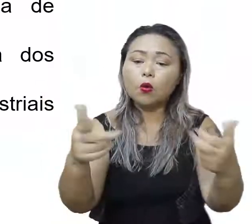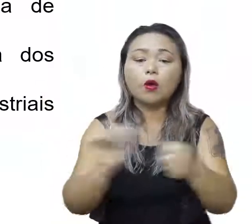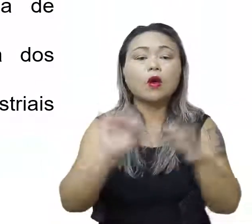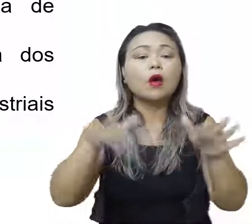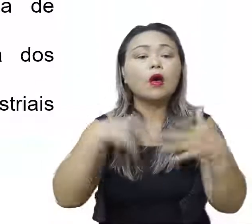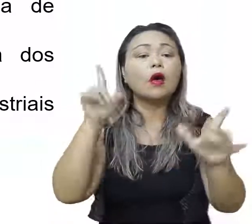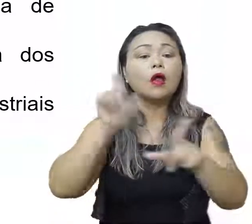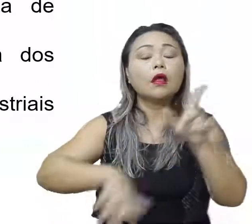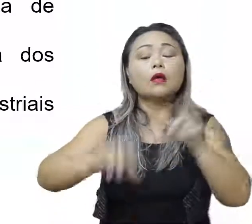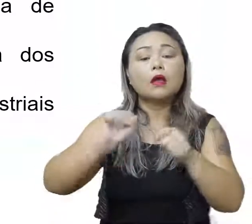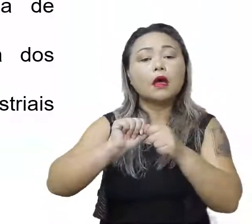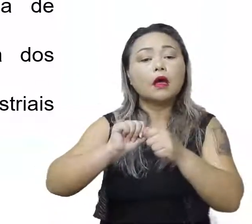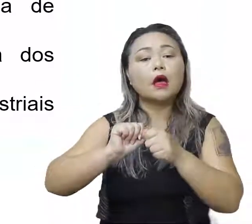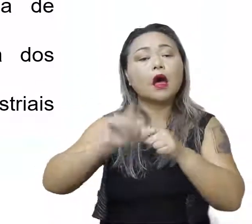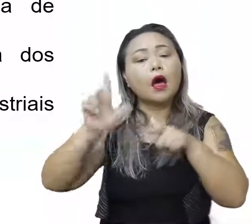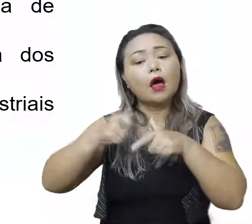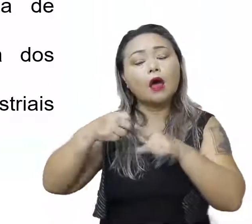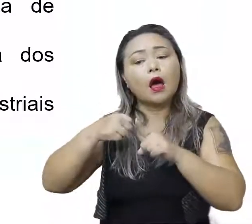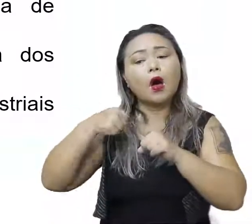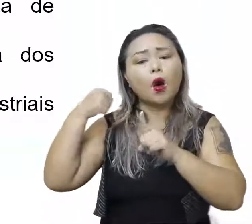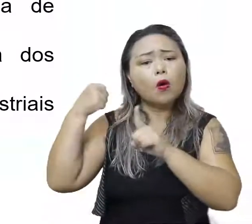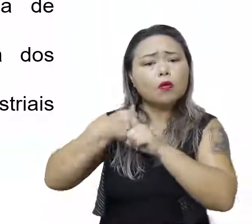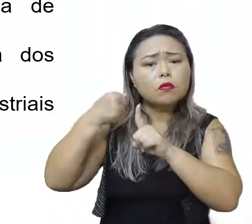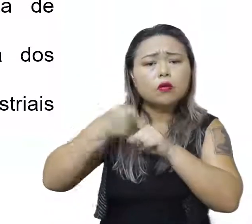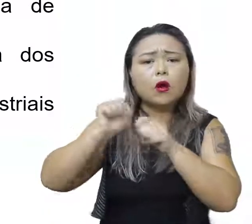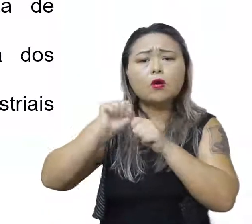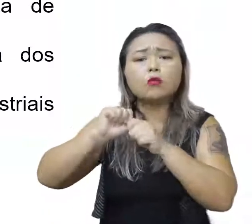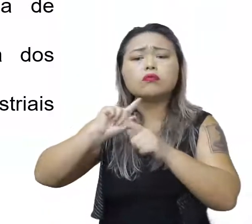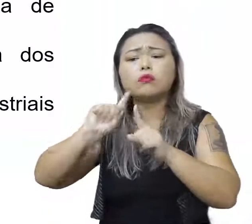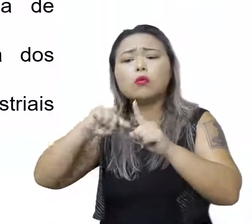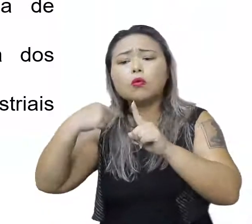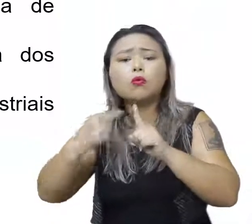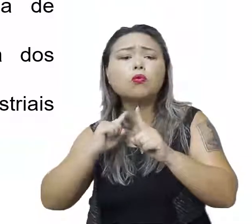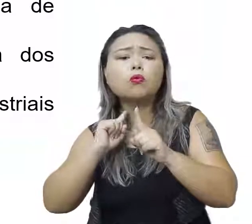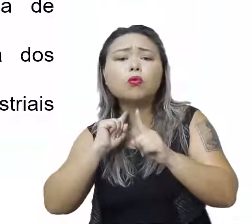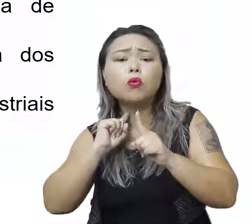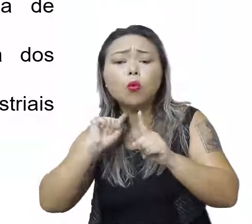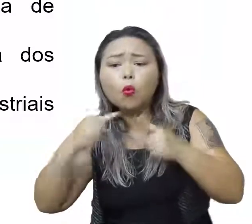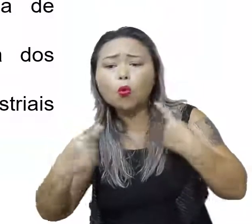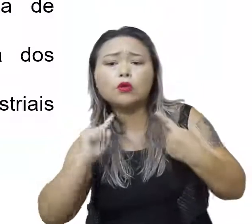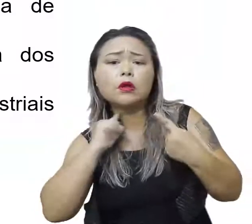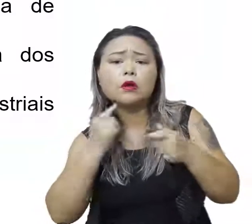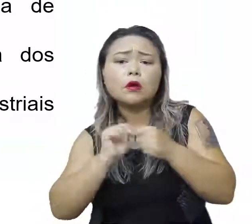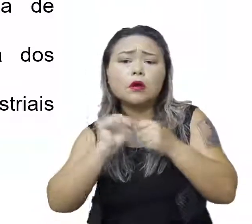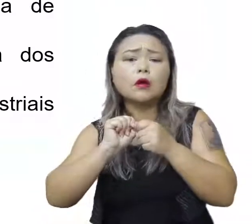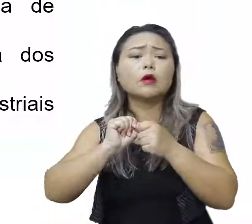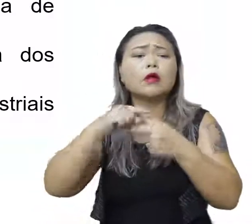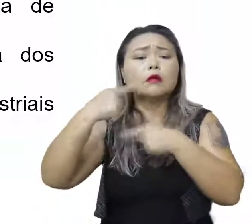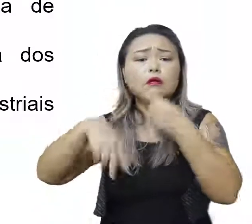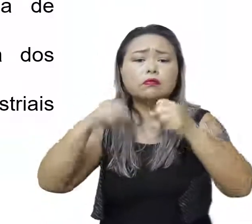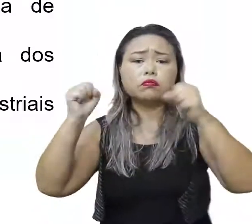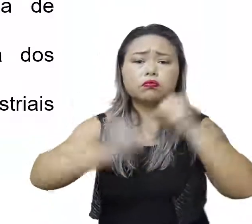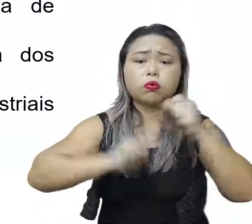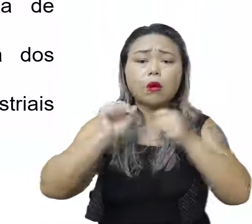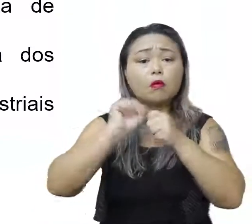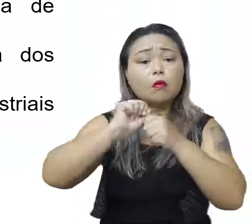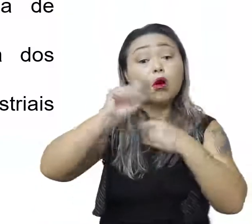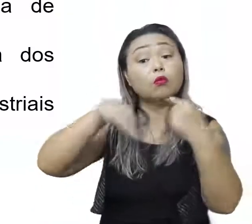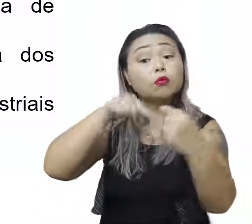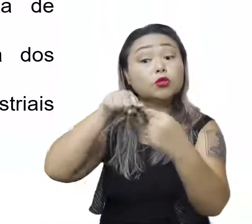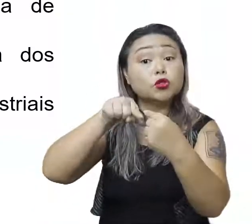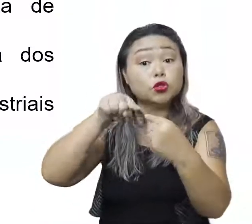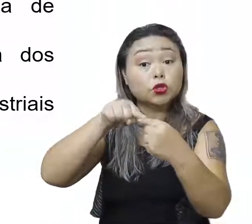Letra A, a luta contra a poluição gerada pela industrialização com vistas à substituição de importação.